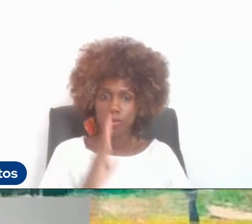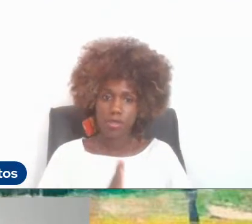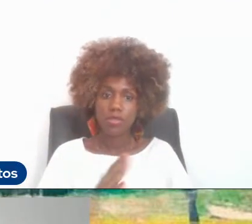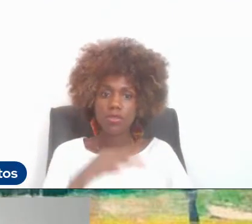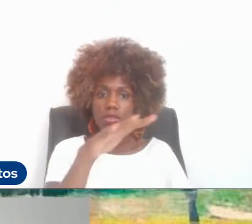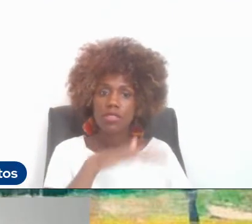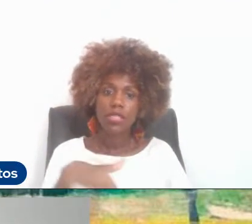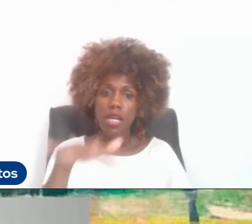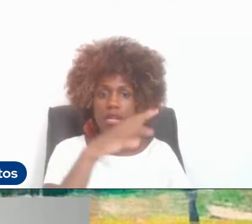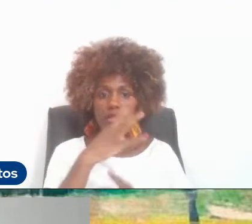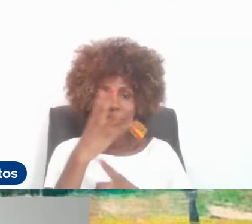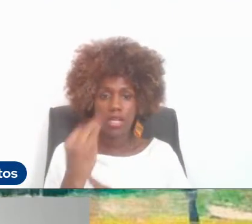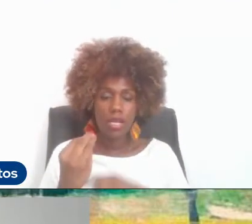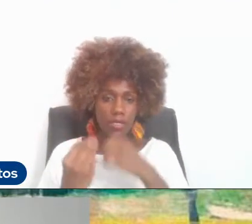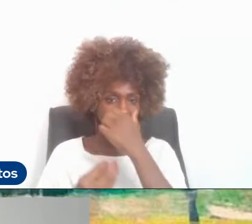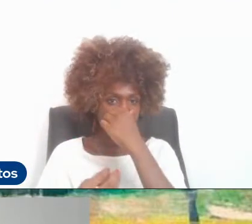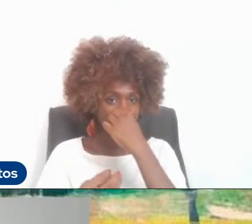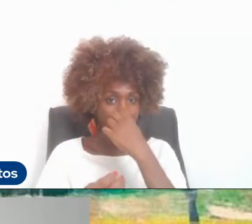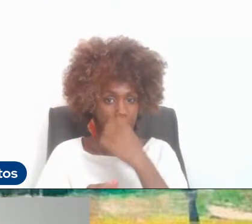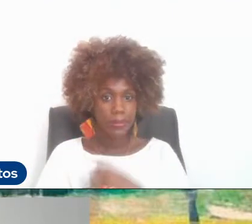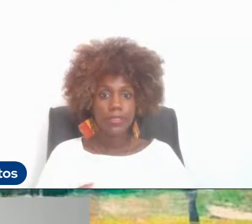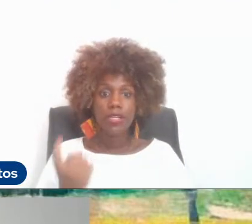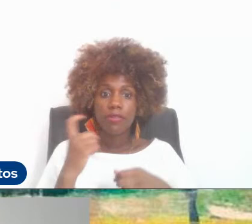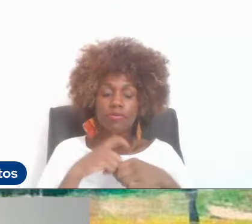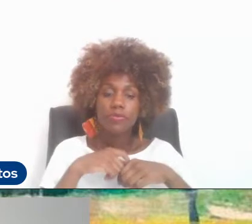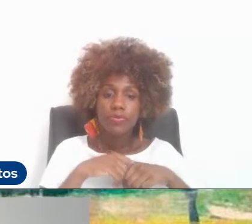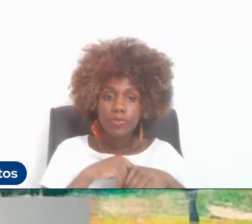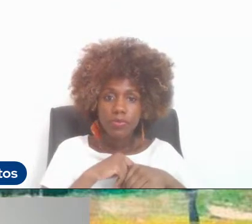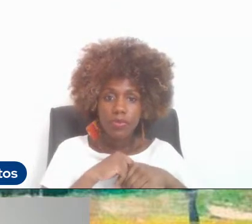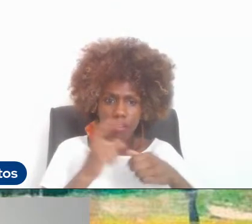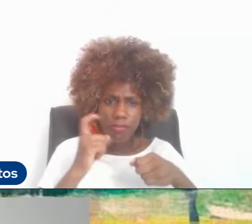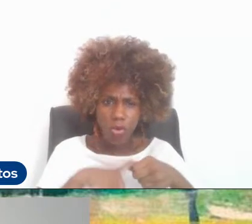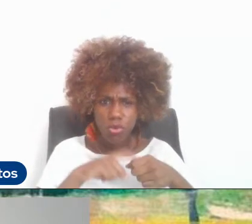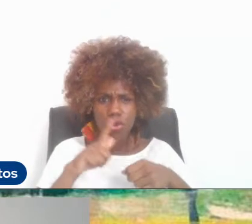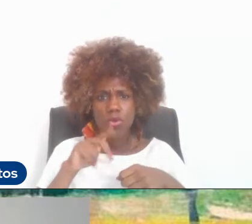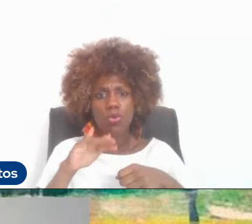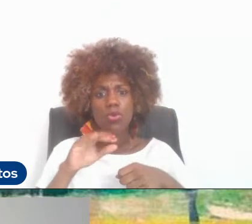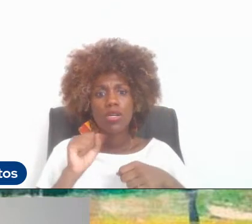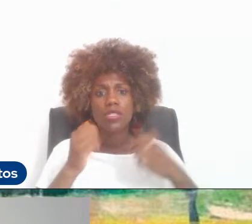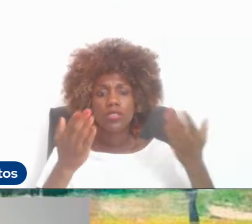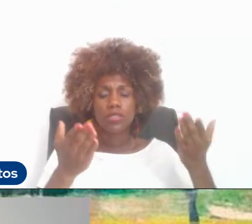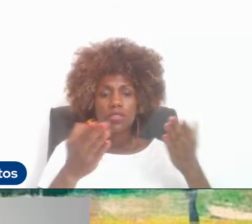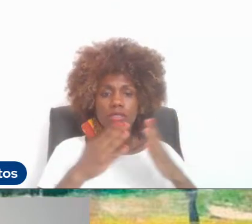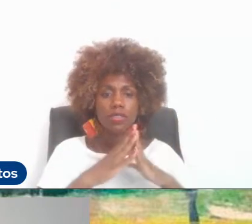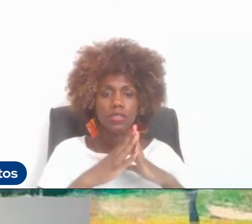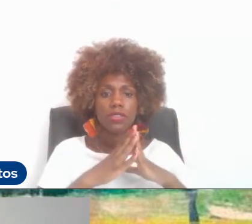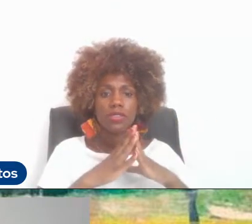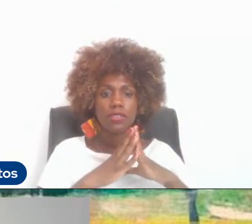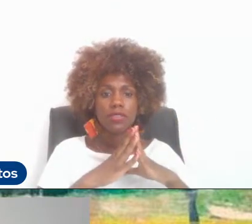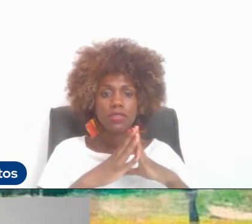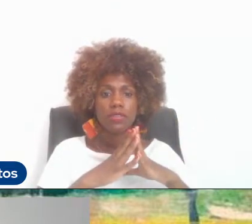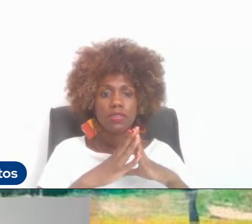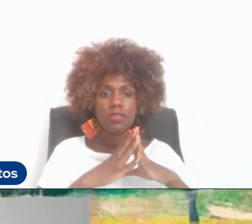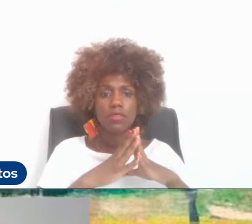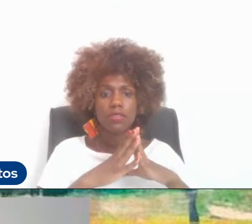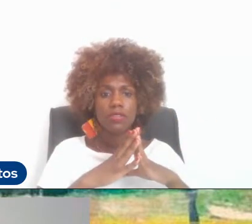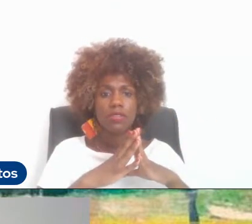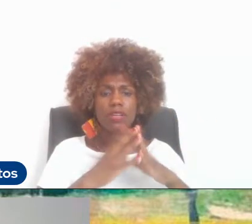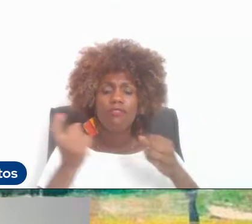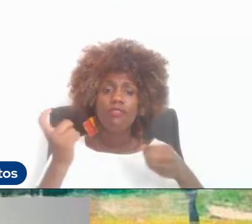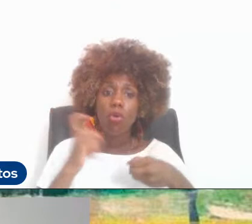área de artes. Eu só estava... Acho que voltou, Lucas, por favor. Oi, voltou?